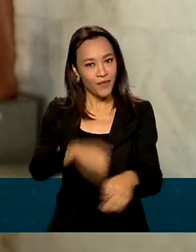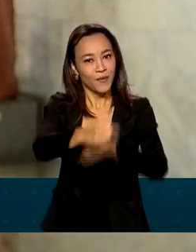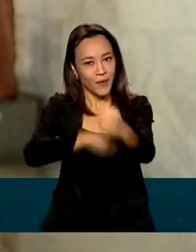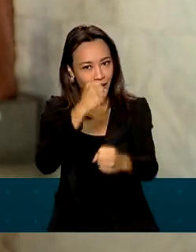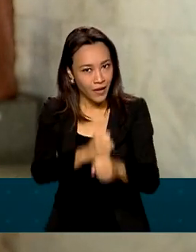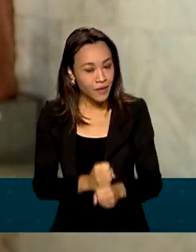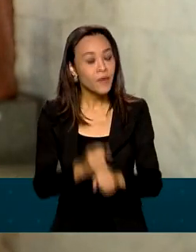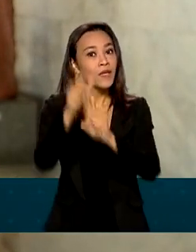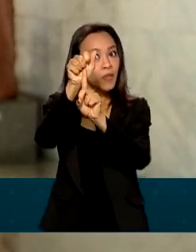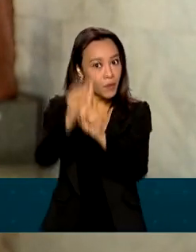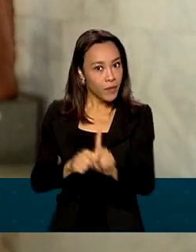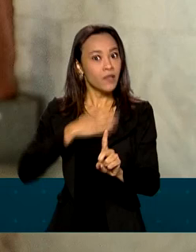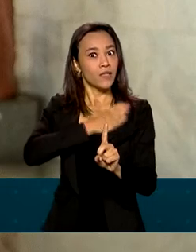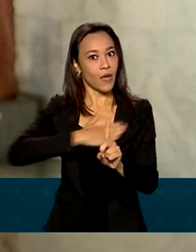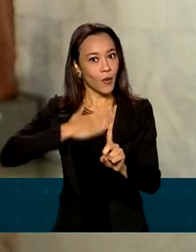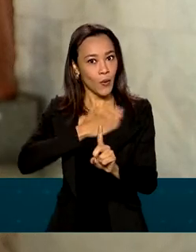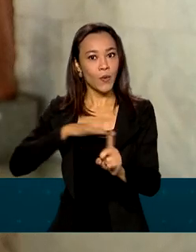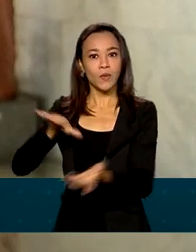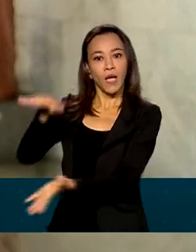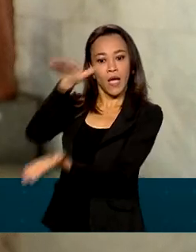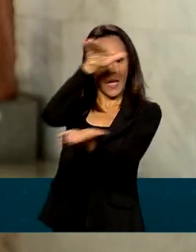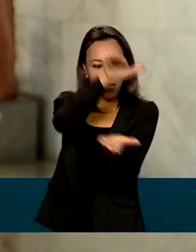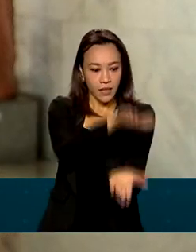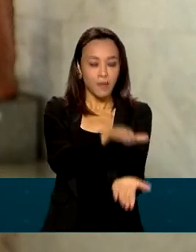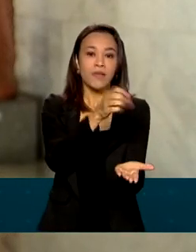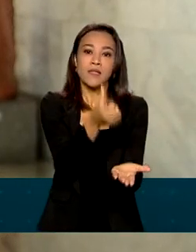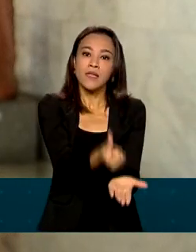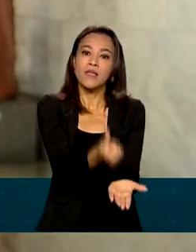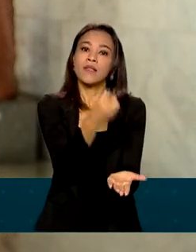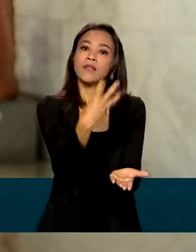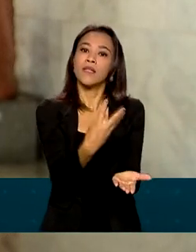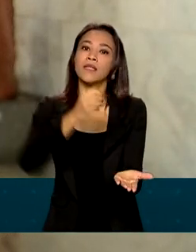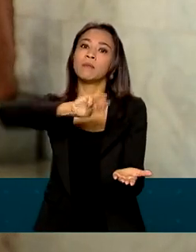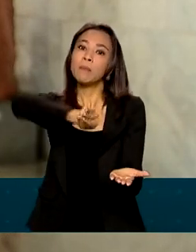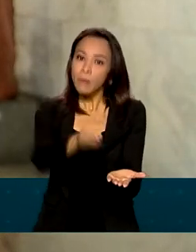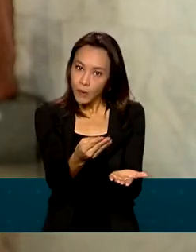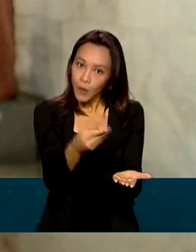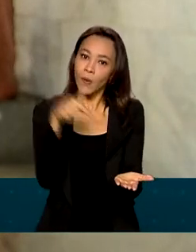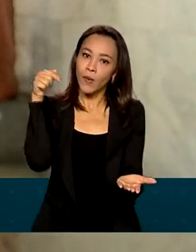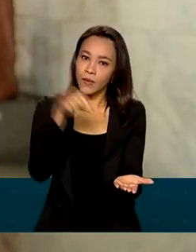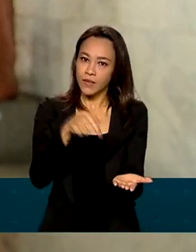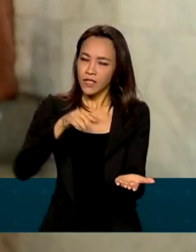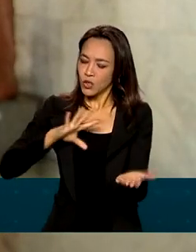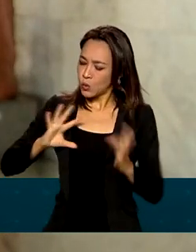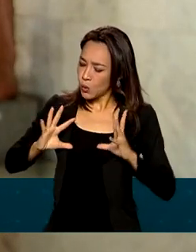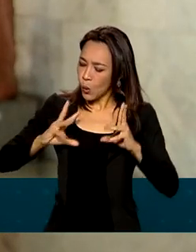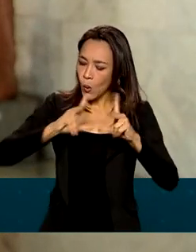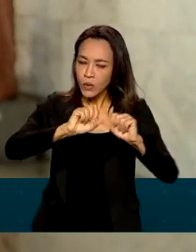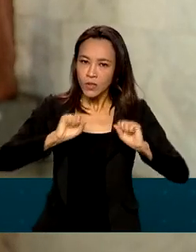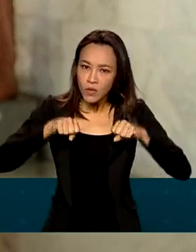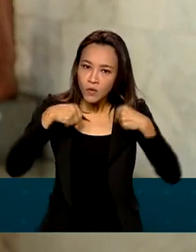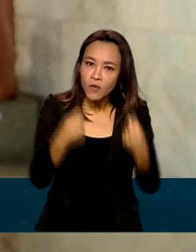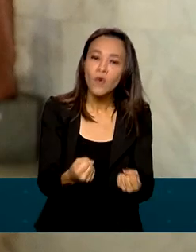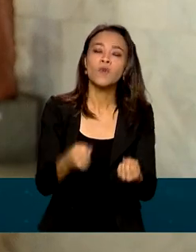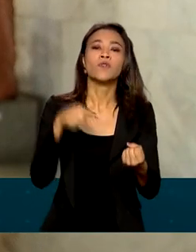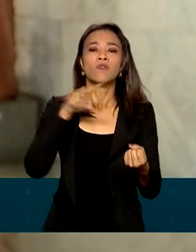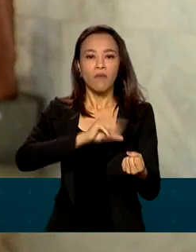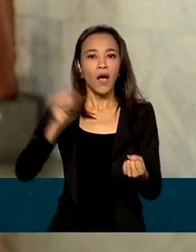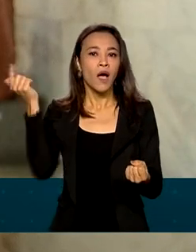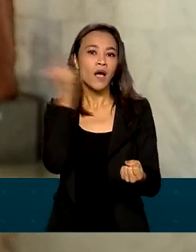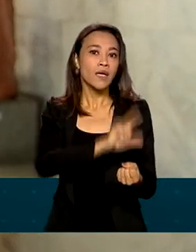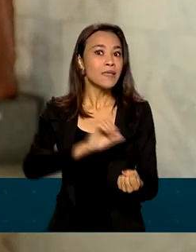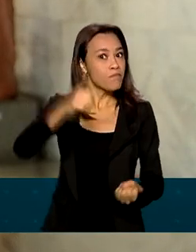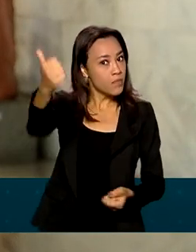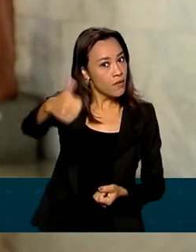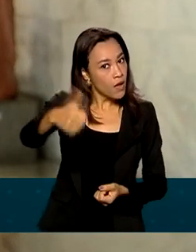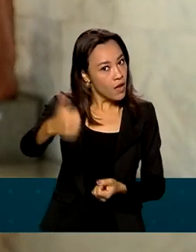só no mês de agosto deve receber 63 milhões de imunizantes. Mas todo esse esforço só vai dar certo se quem recebeu